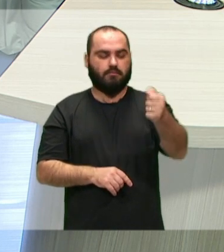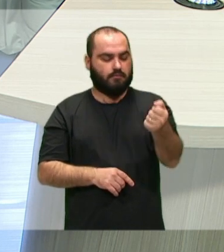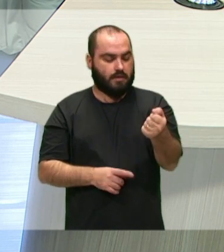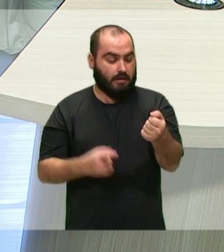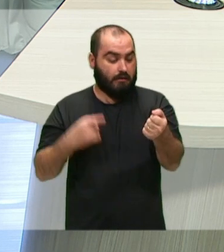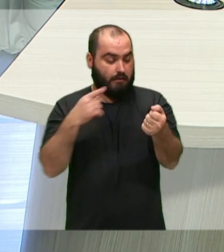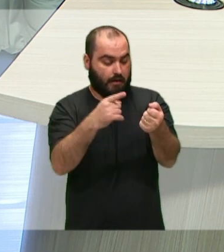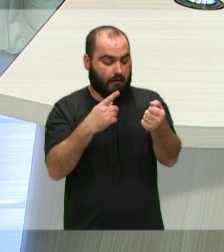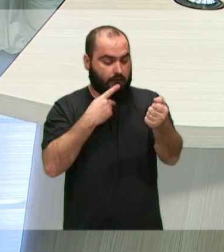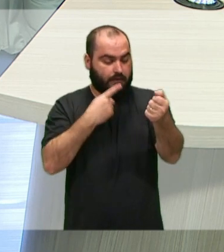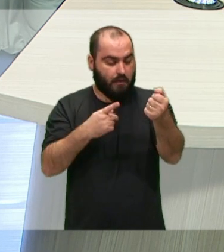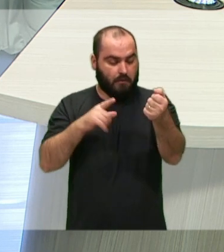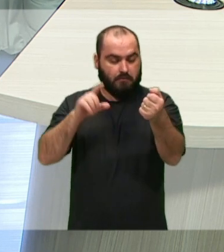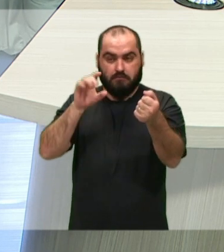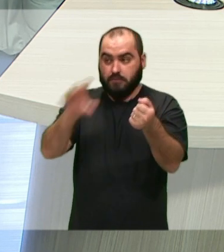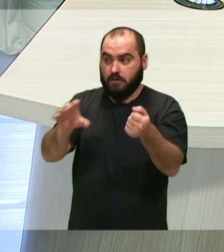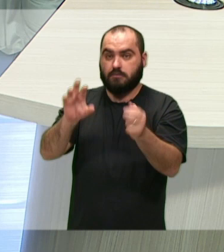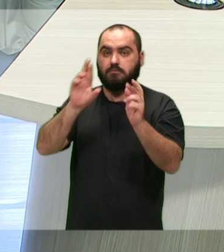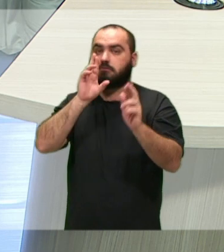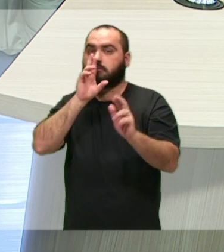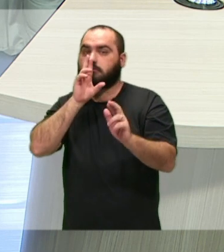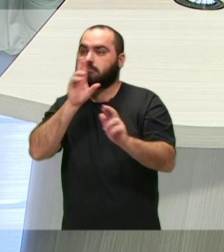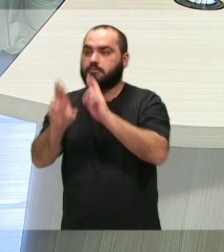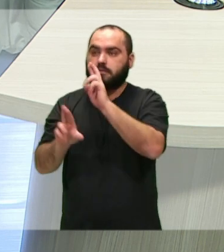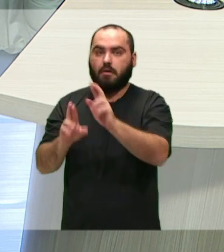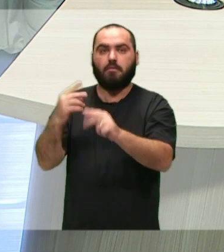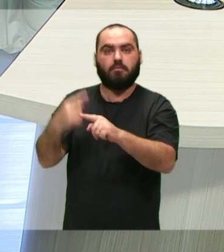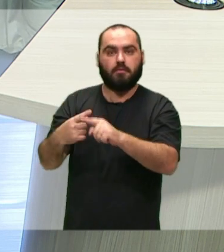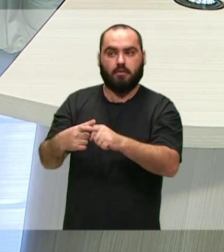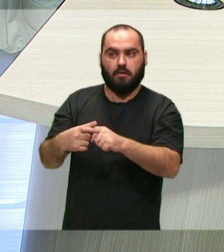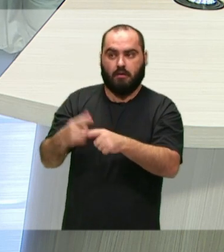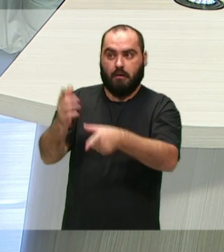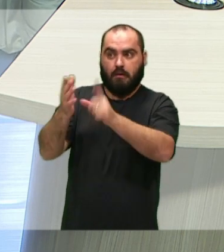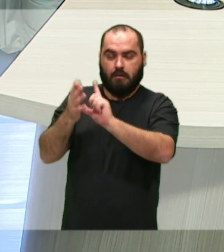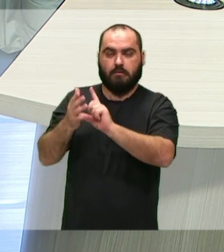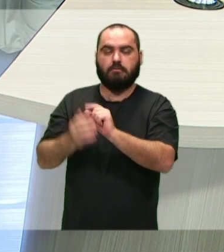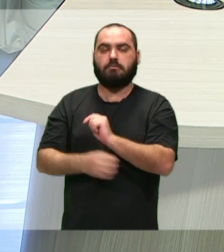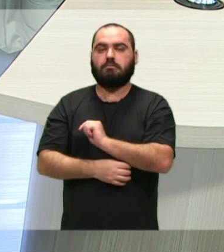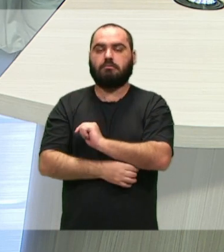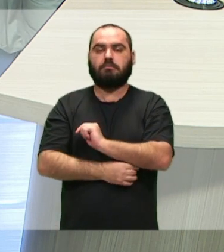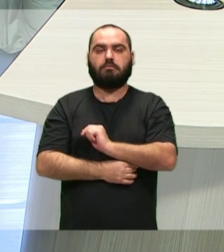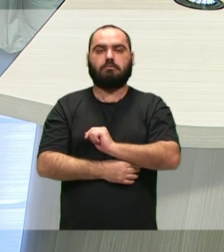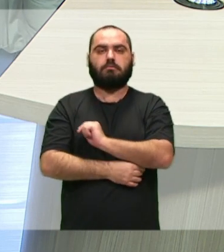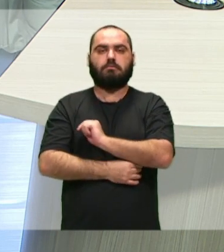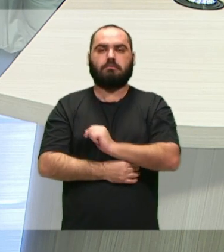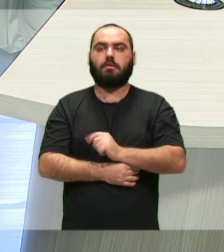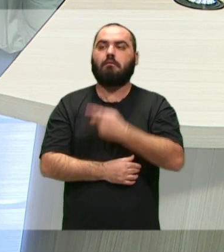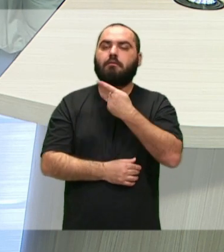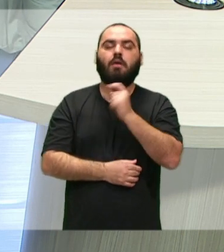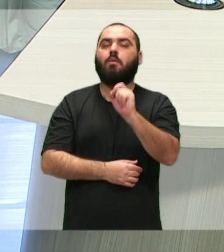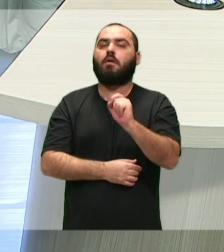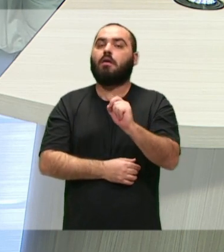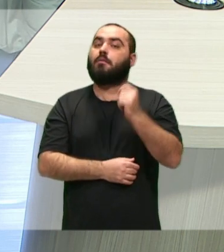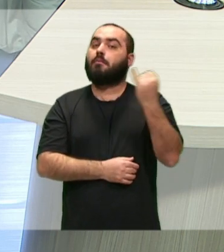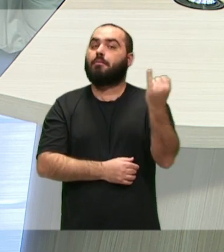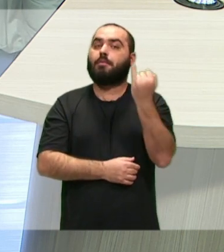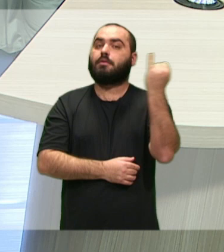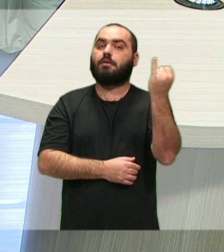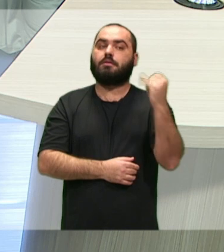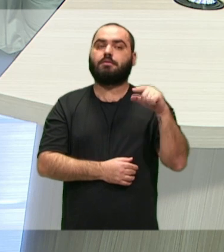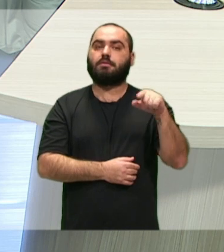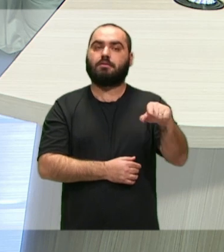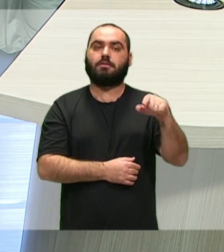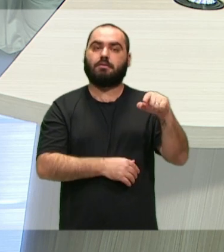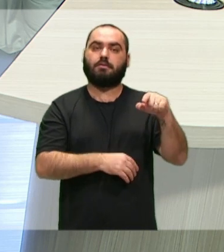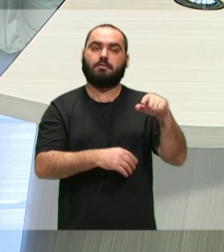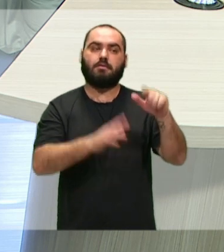além, lógico, desses resultados que estavam sendo esperados, porque foi antes do resultado, essa entrevista, falou da importância dessa relação